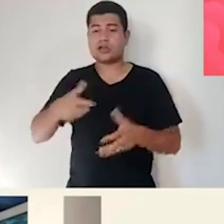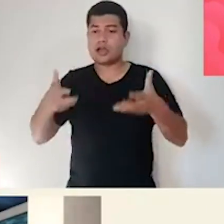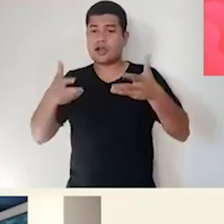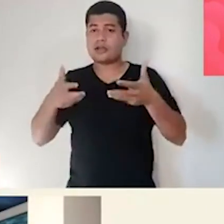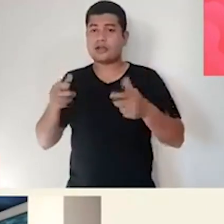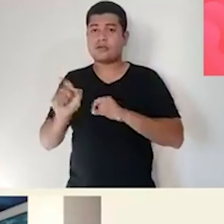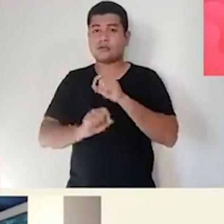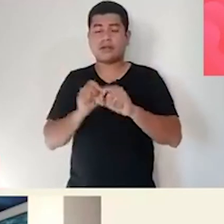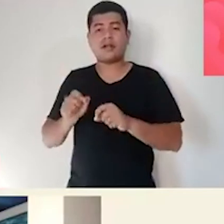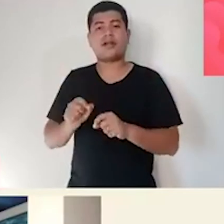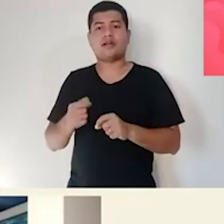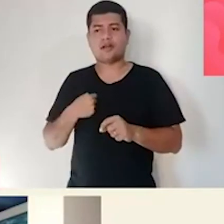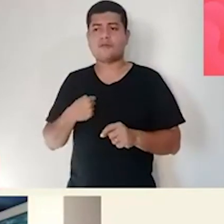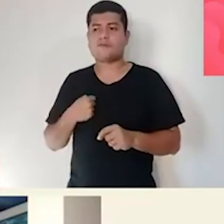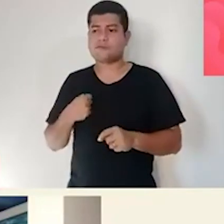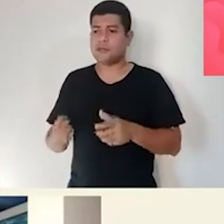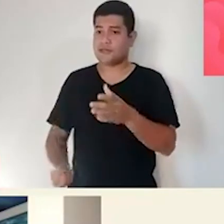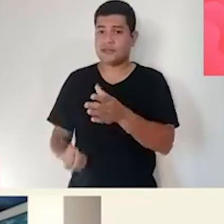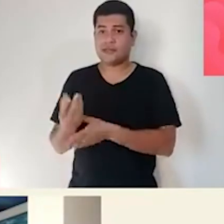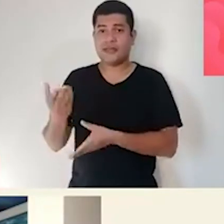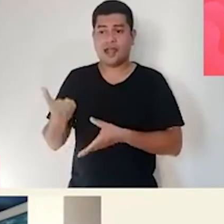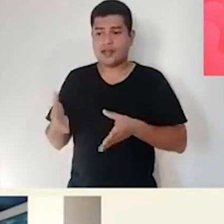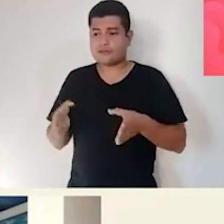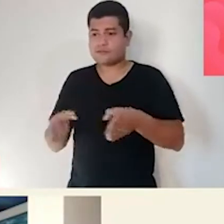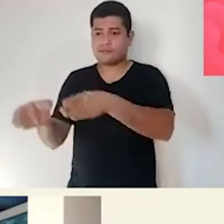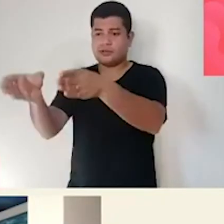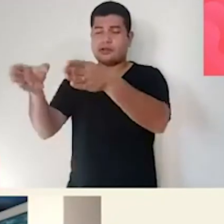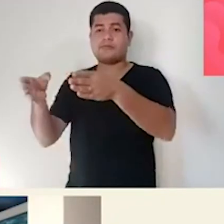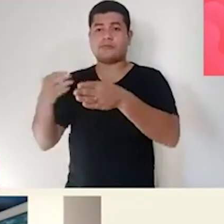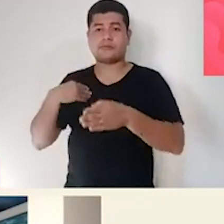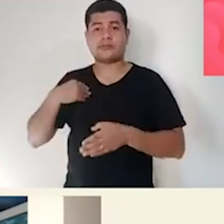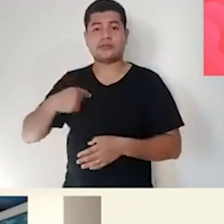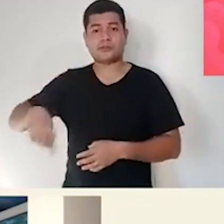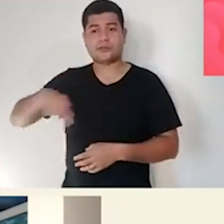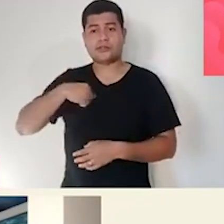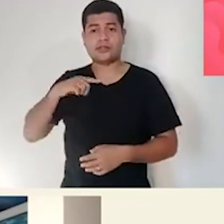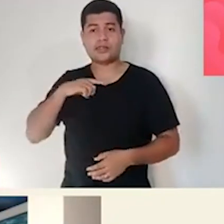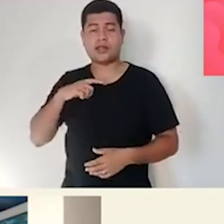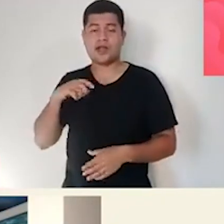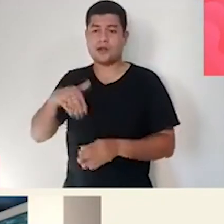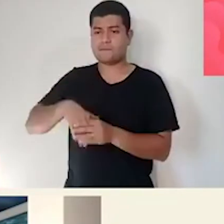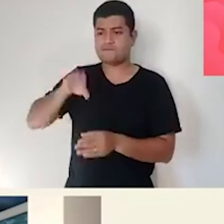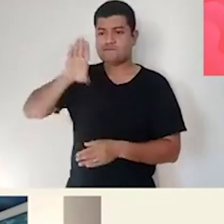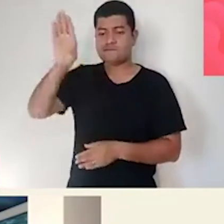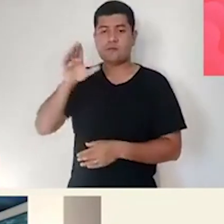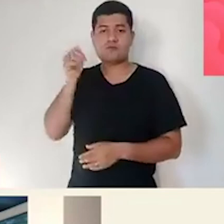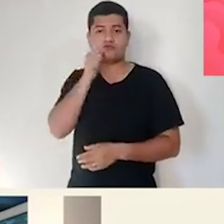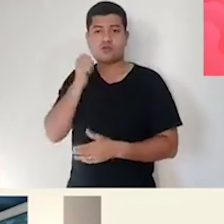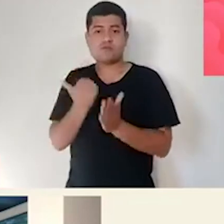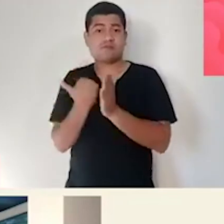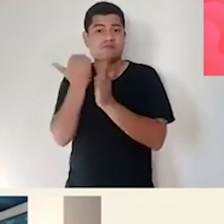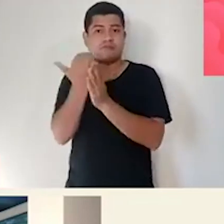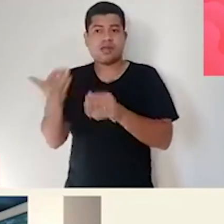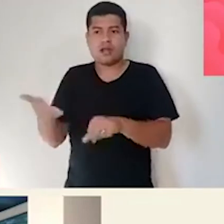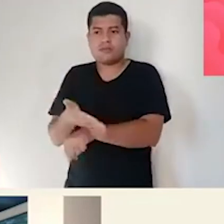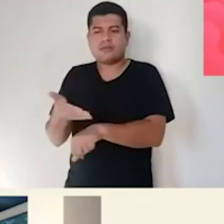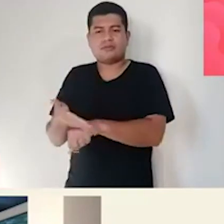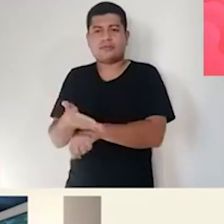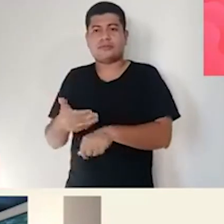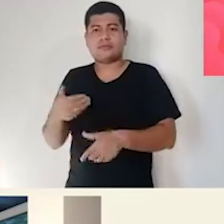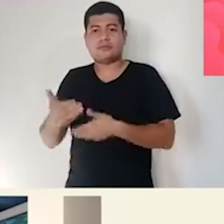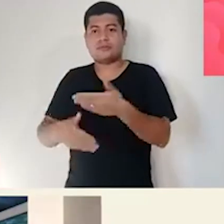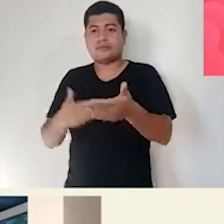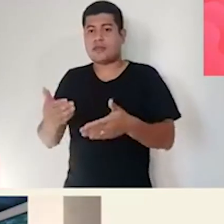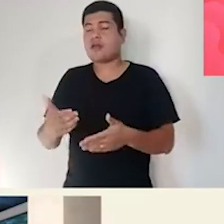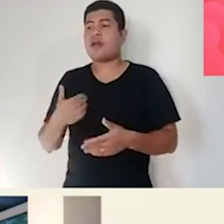ajudar a construir esse caminho para que cada vez mais a gente tenha nas eleições mulheres participando e que isso vire uma coisa